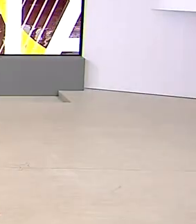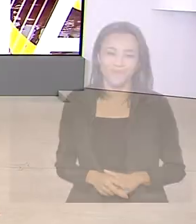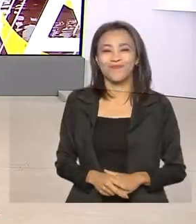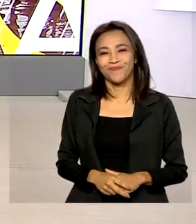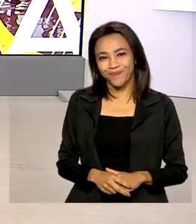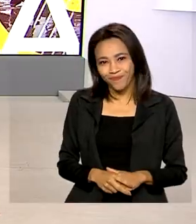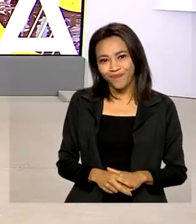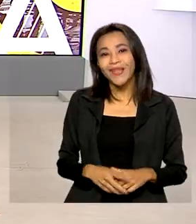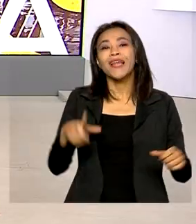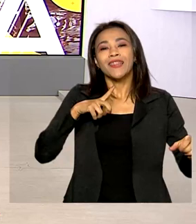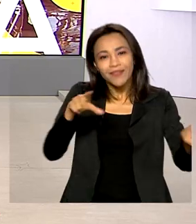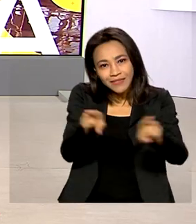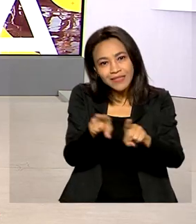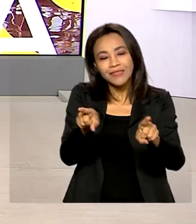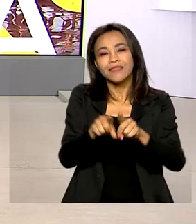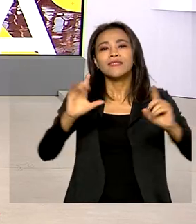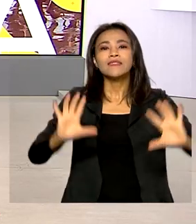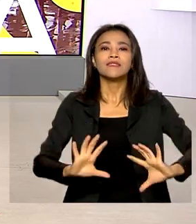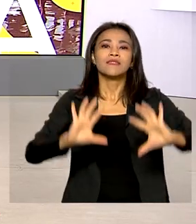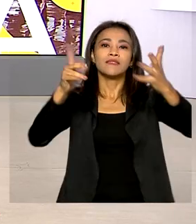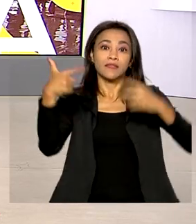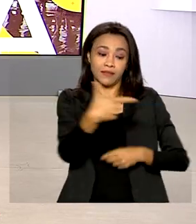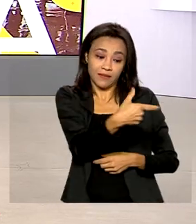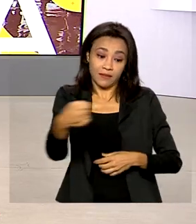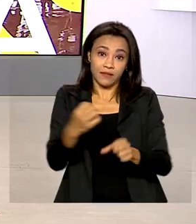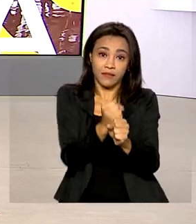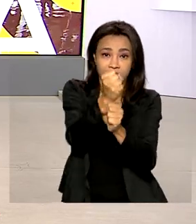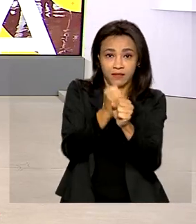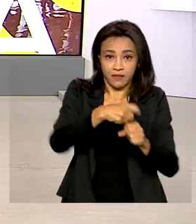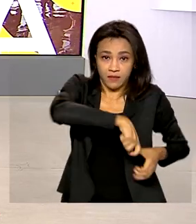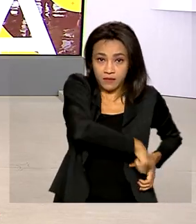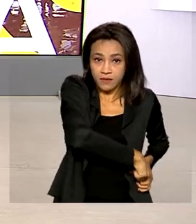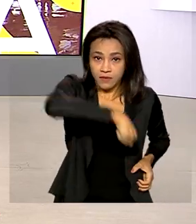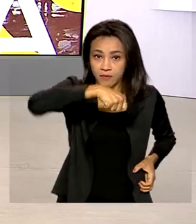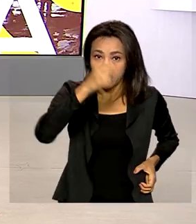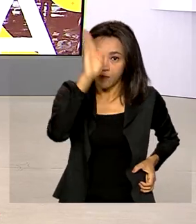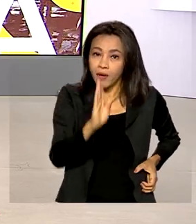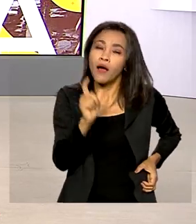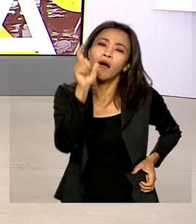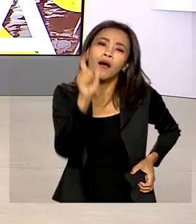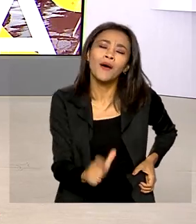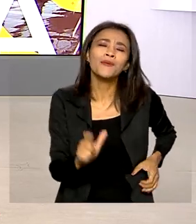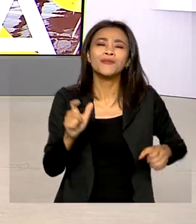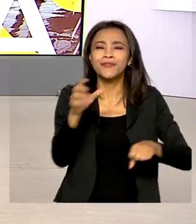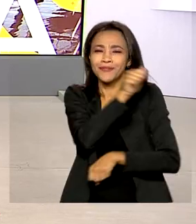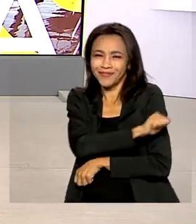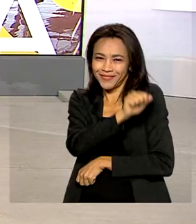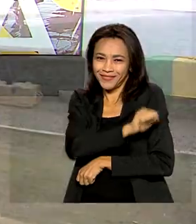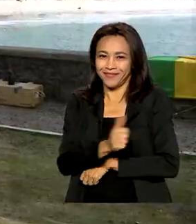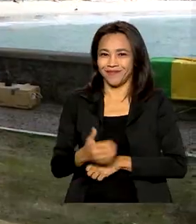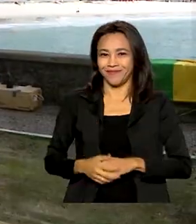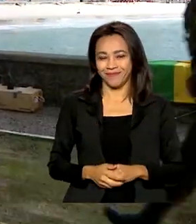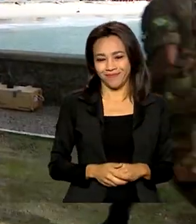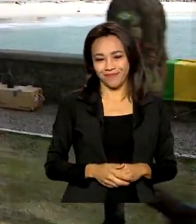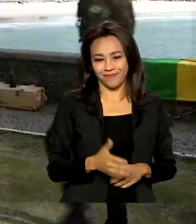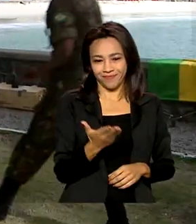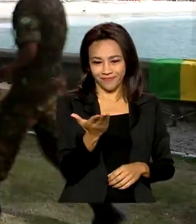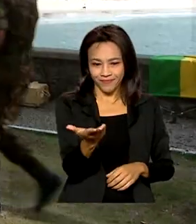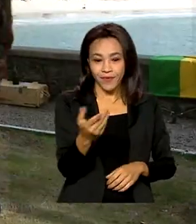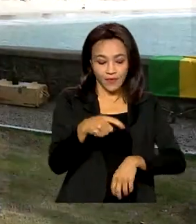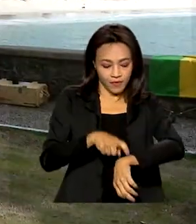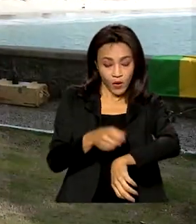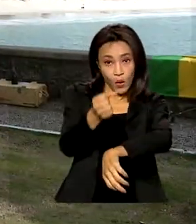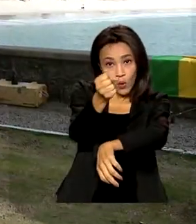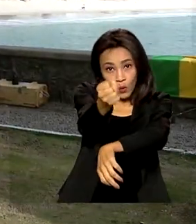E teve também comemoração pelos 200 anos da Independência do Brasil em Copacabana, no Rio de Janeiro. Às 8 horas, o